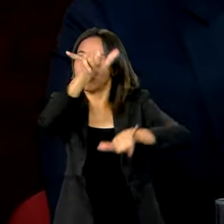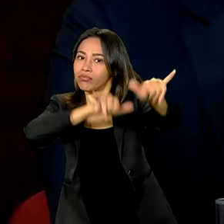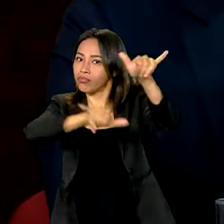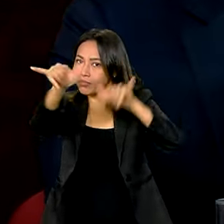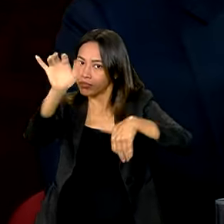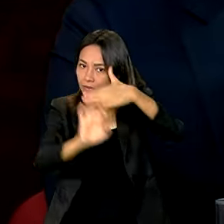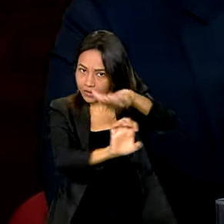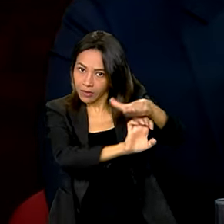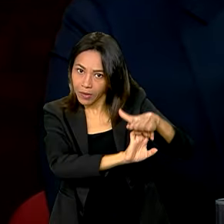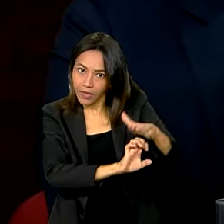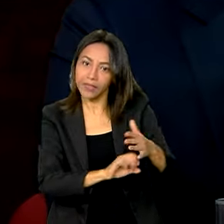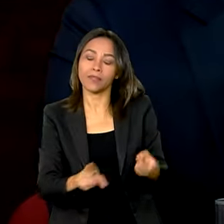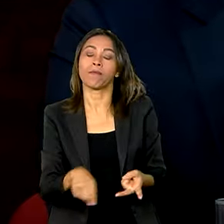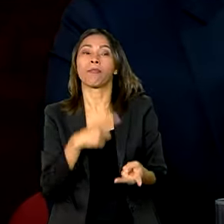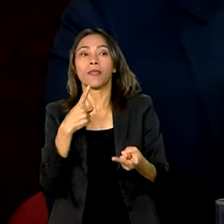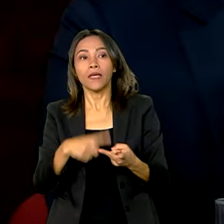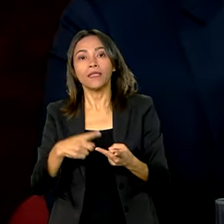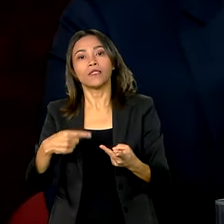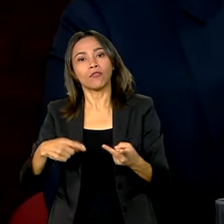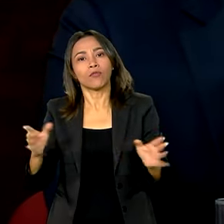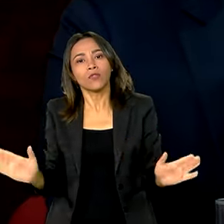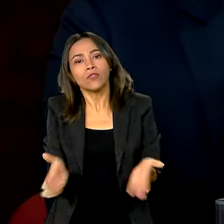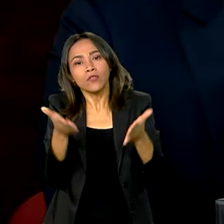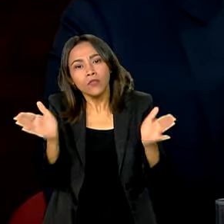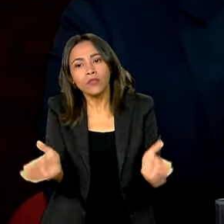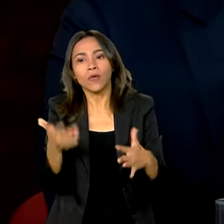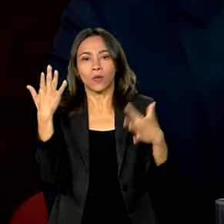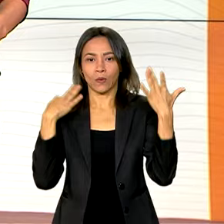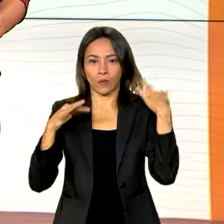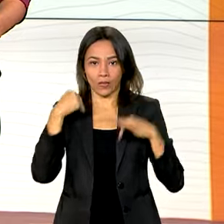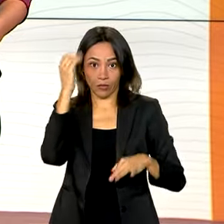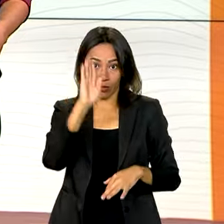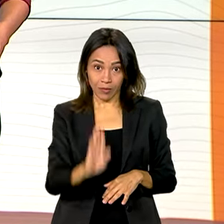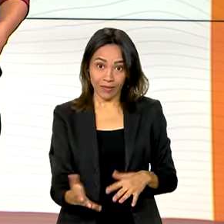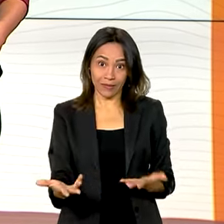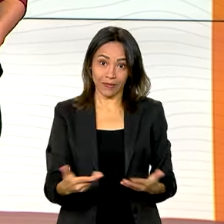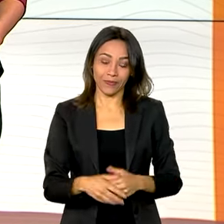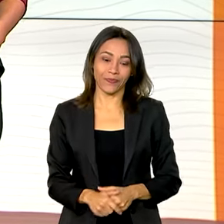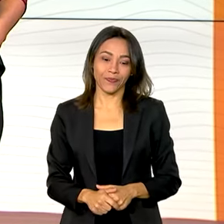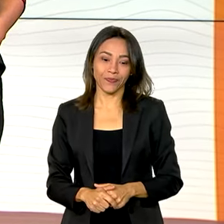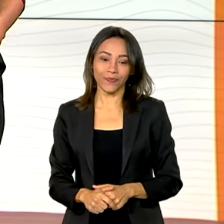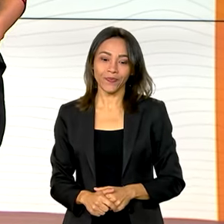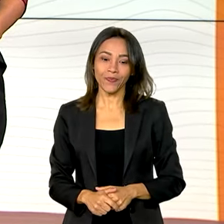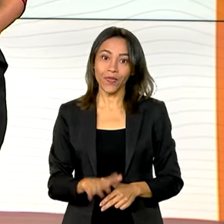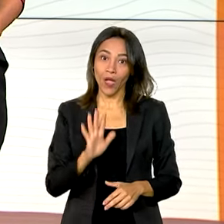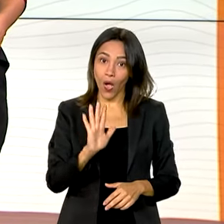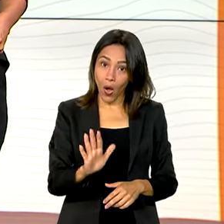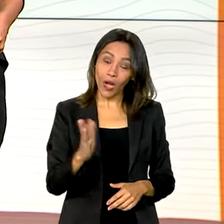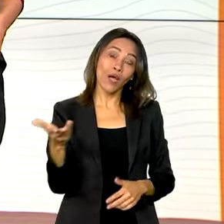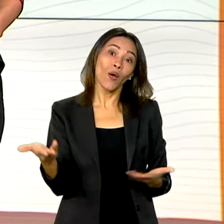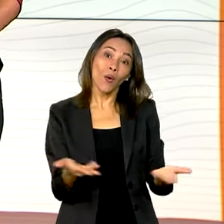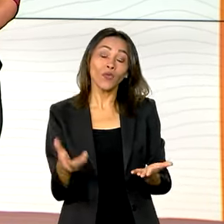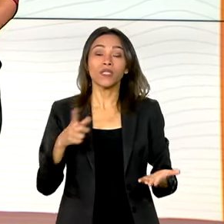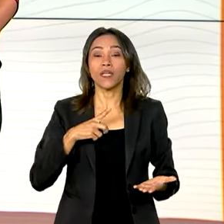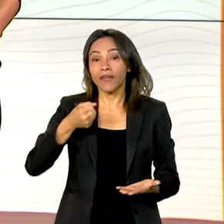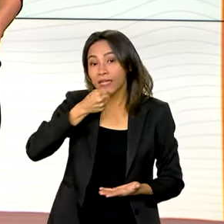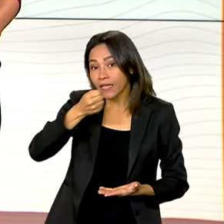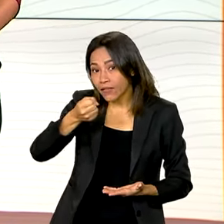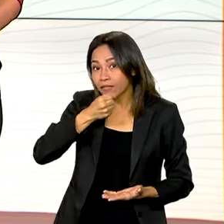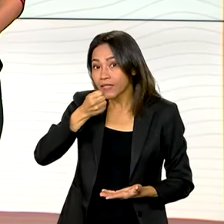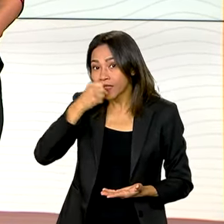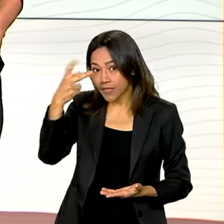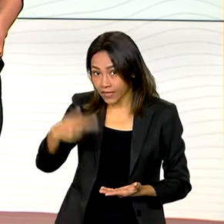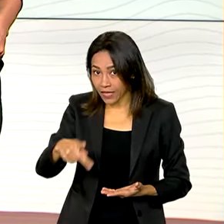fortalecimento do turismo do Brasil. Olha, hoje teve o Bom Dia, Ministra, aqui no Canal